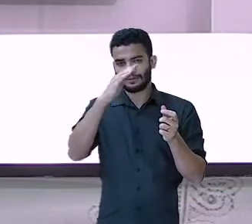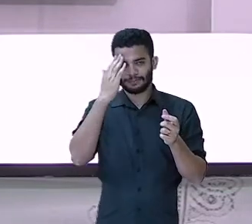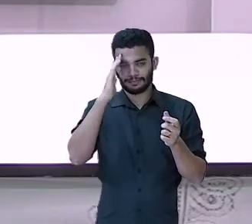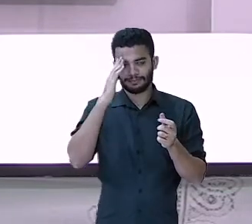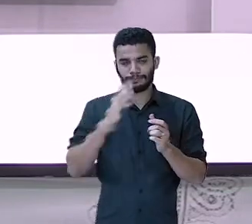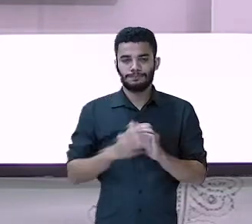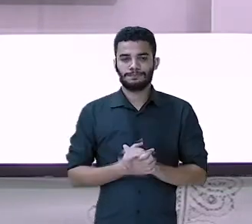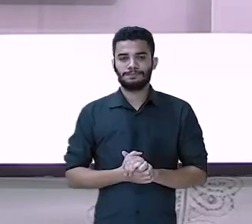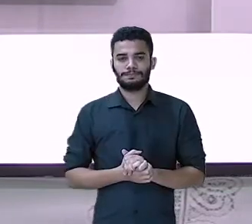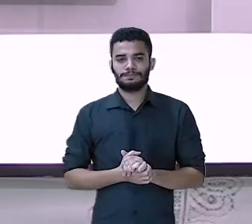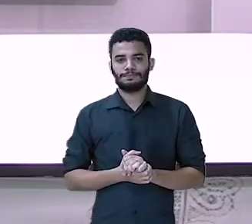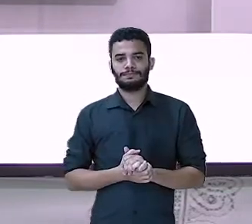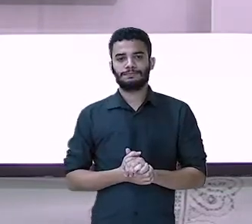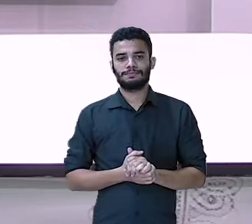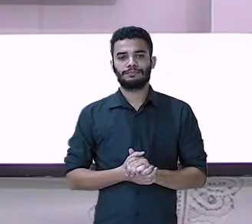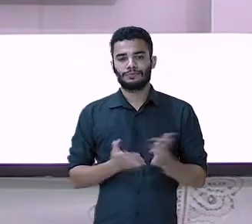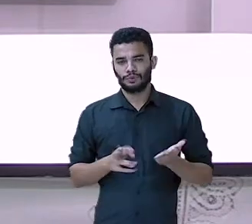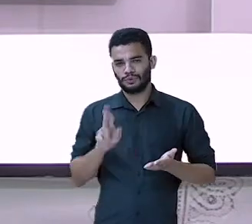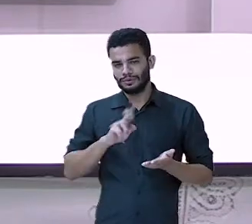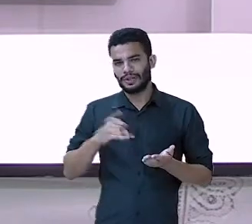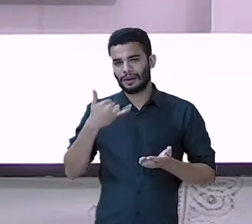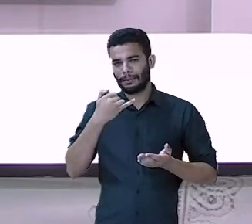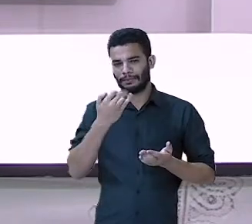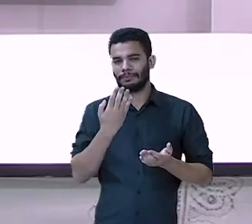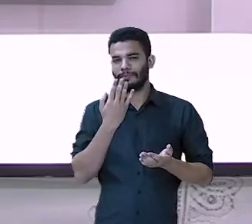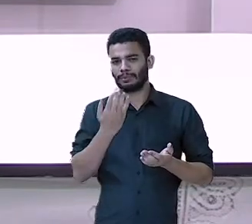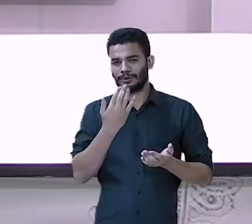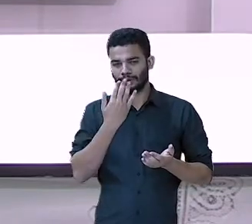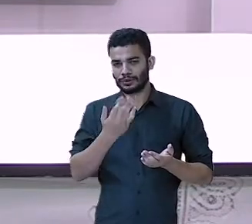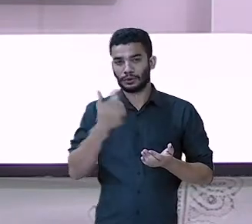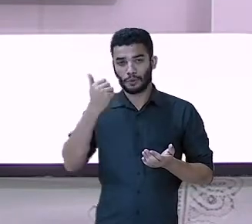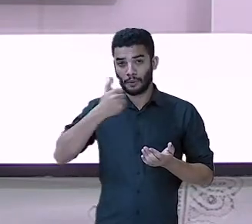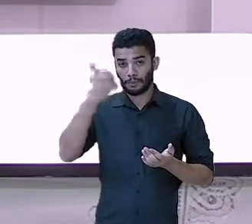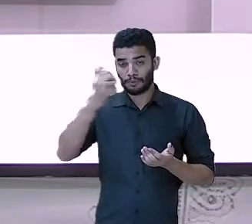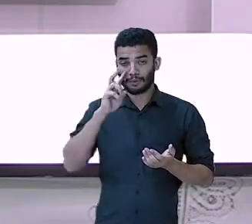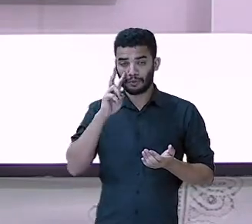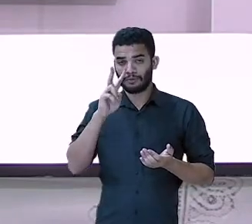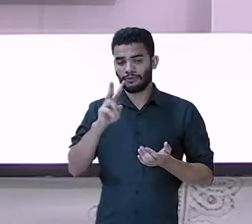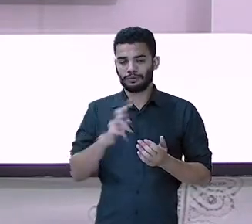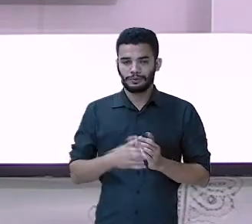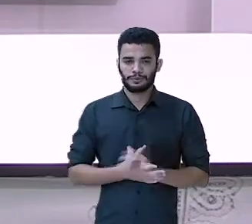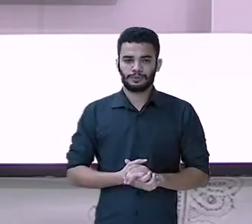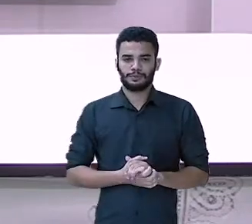Vou fazer com o pincel. Vocês conseguem visualizar.